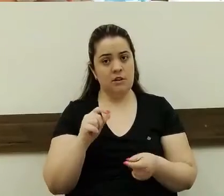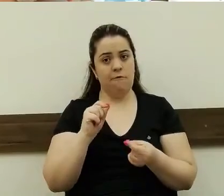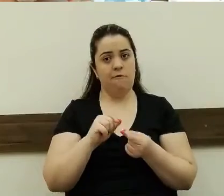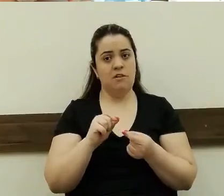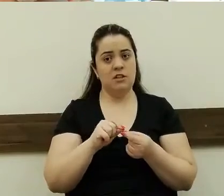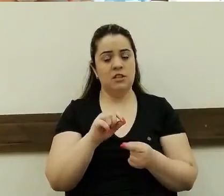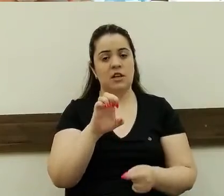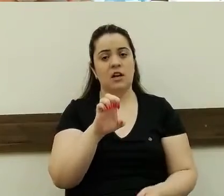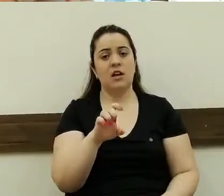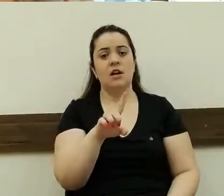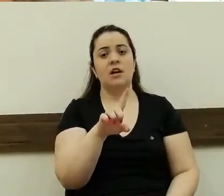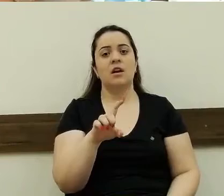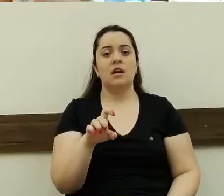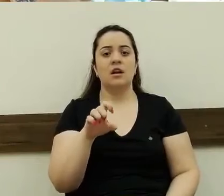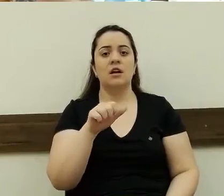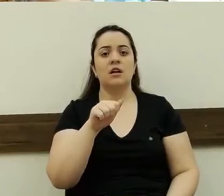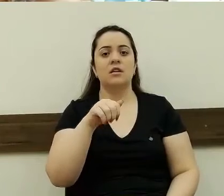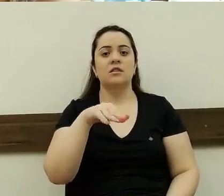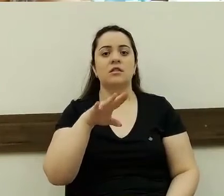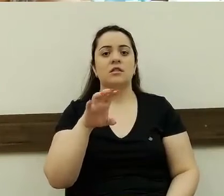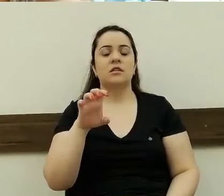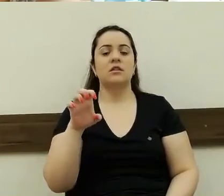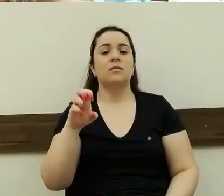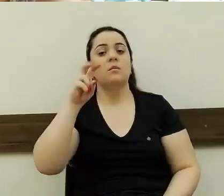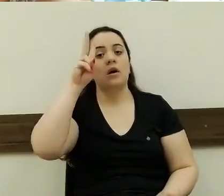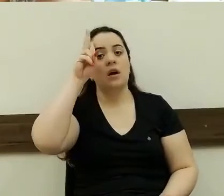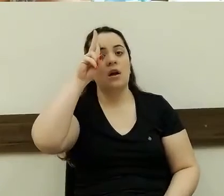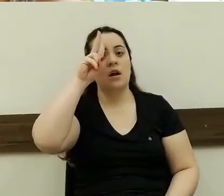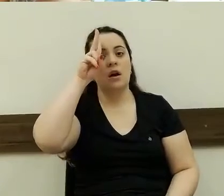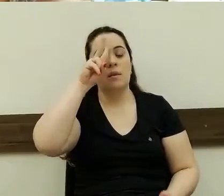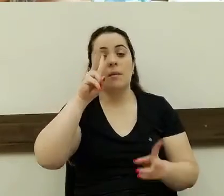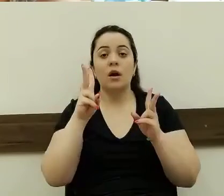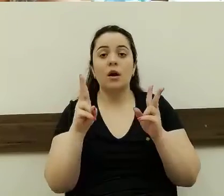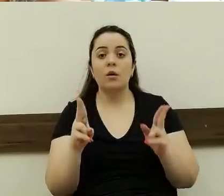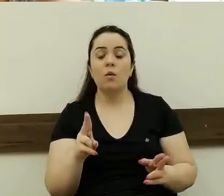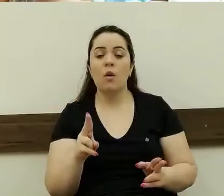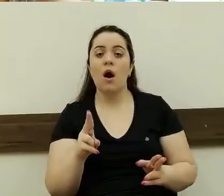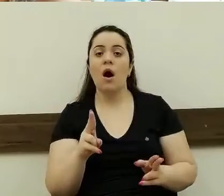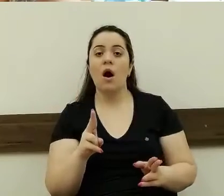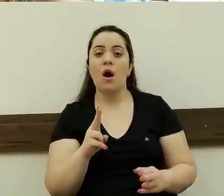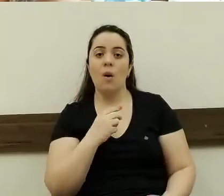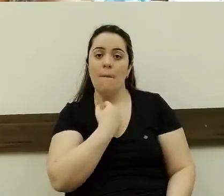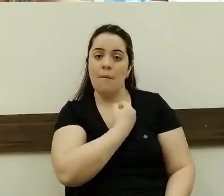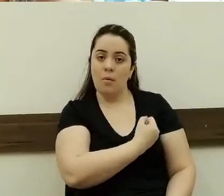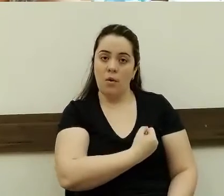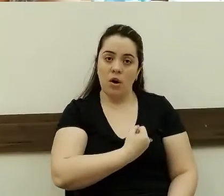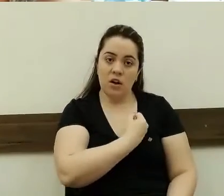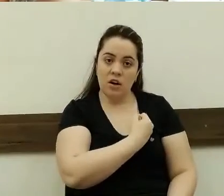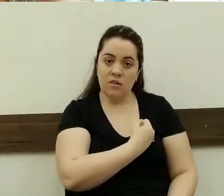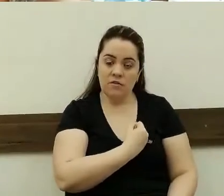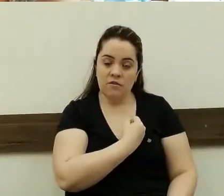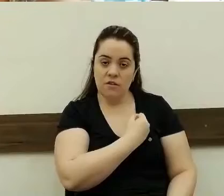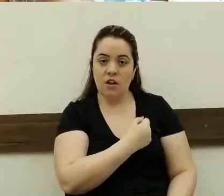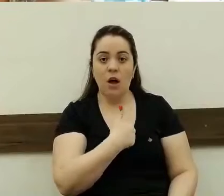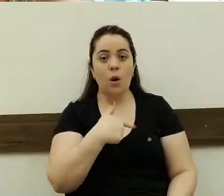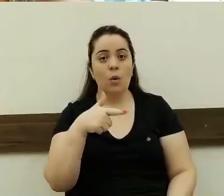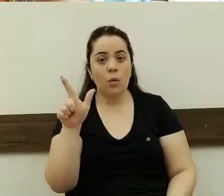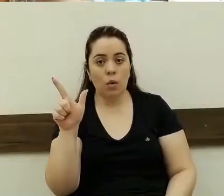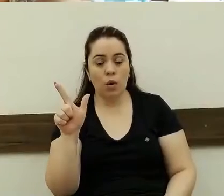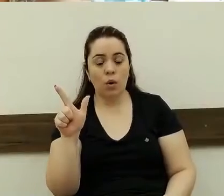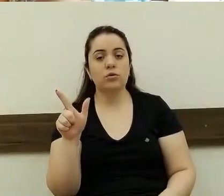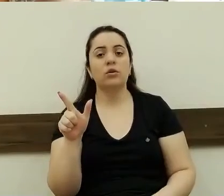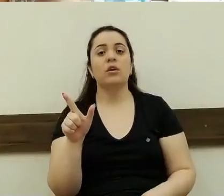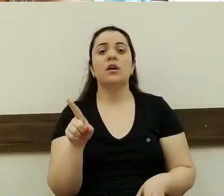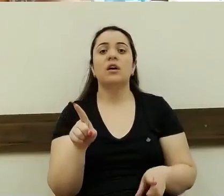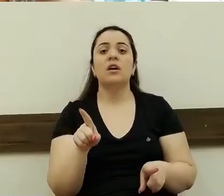E é bom lembrar também, assim como a mamografia, o PSA não é feito só em novembro. Pode procurar a